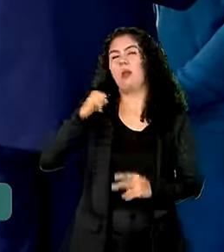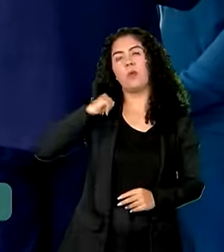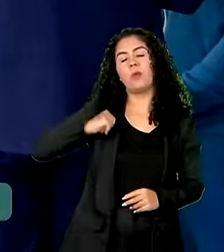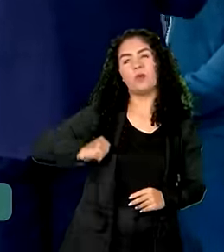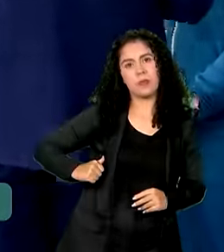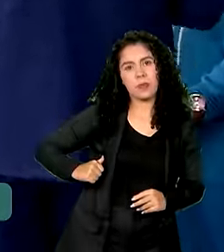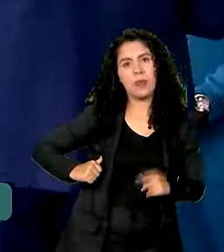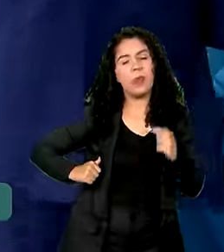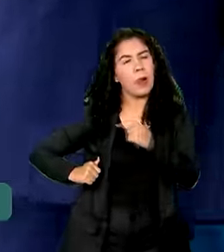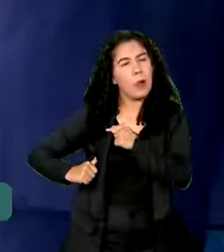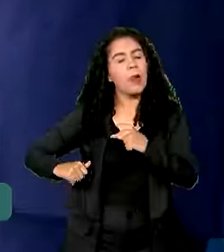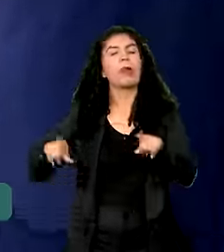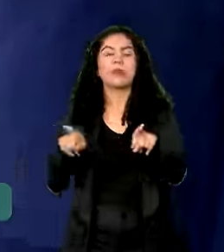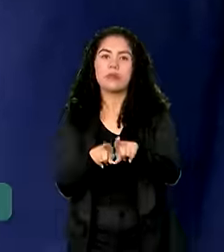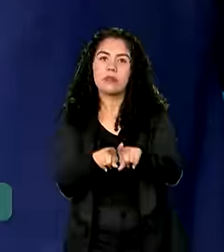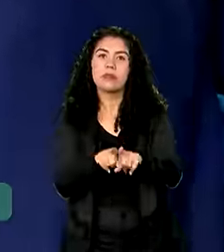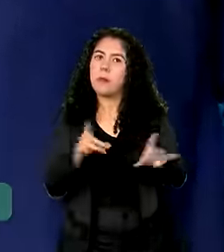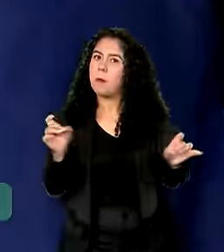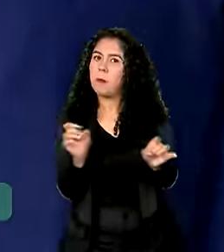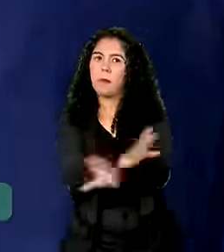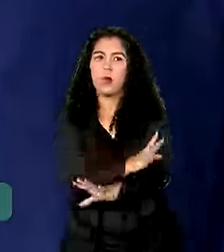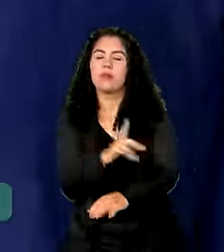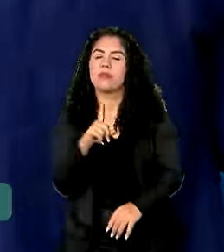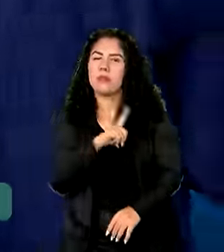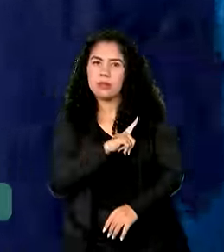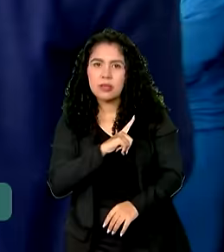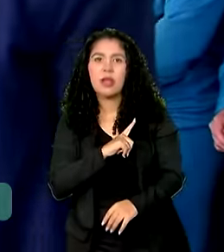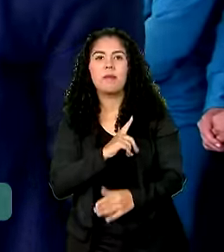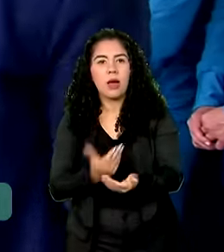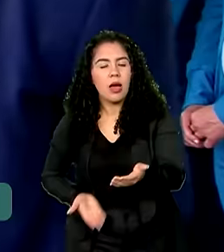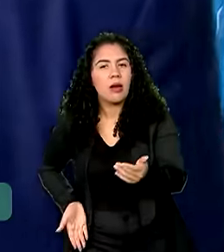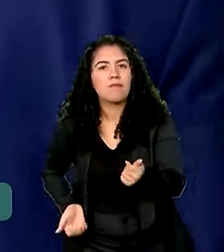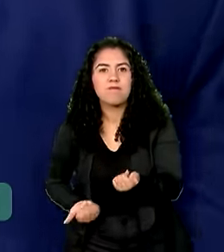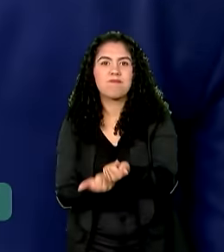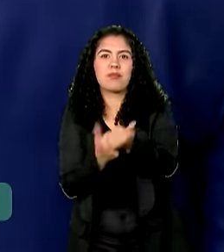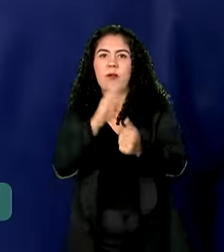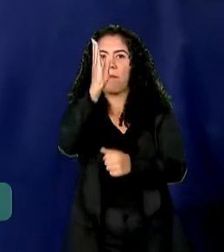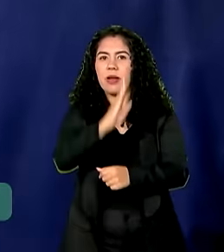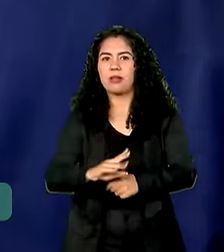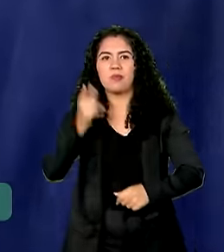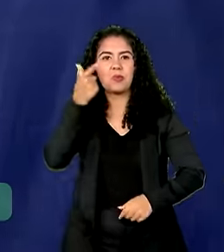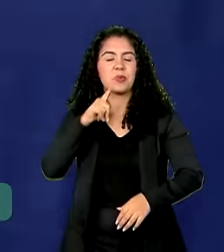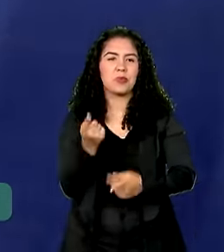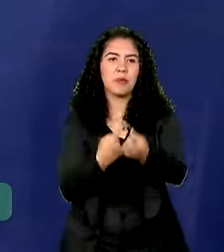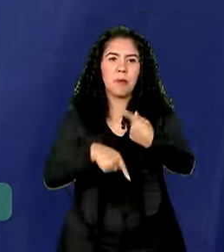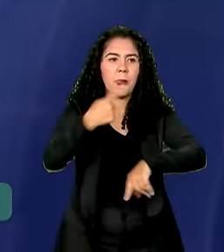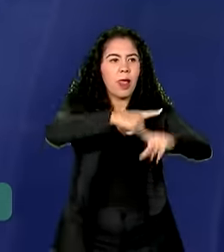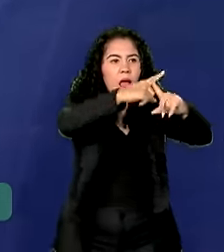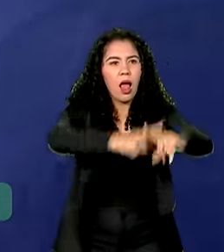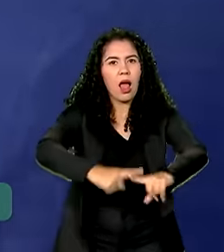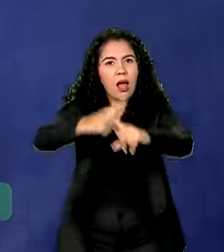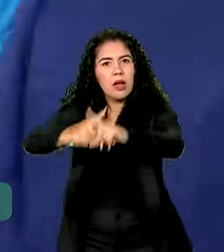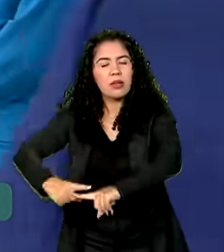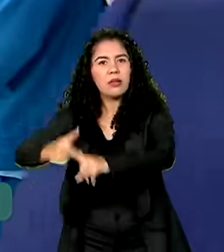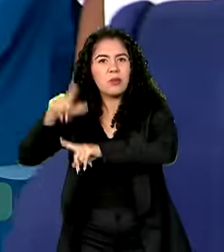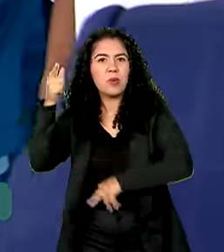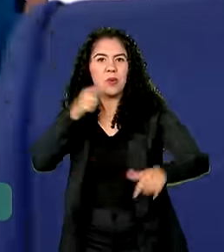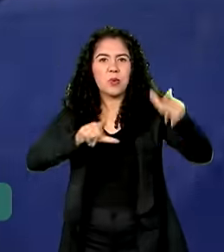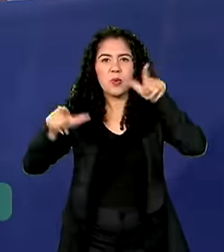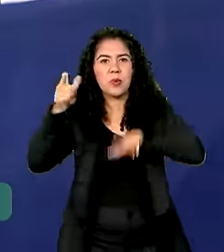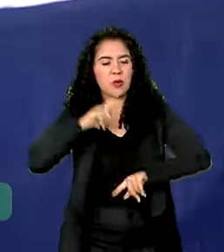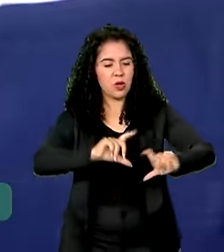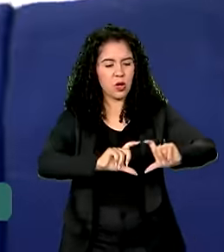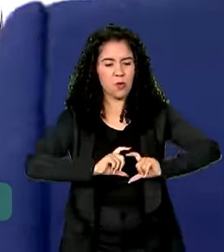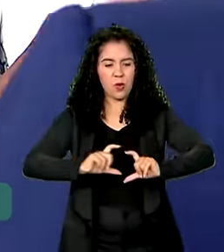e preparado para contribuir com que o Brasil seja um país que tenha nas disputas a maior quantidade de